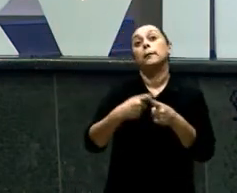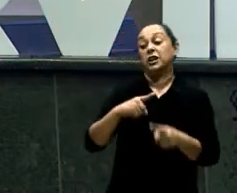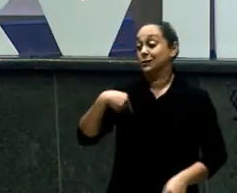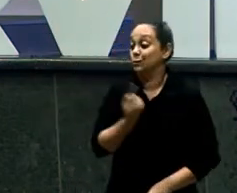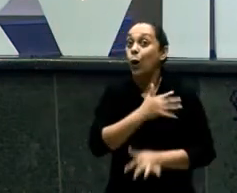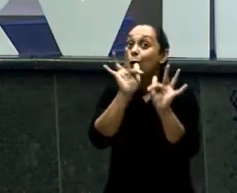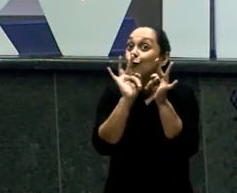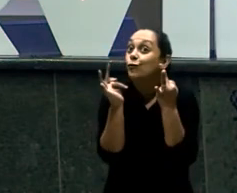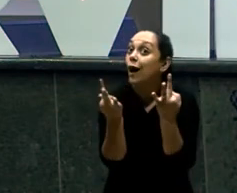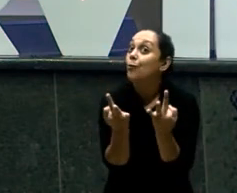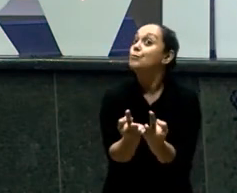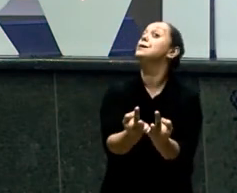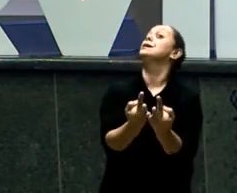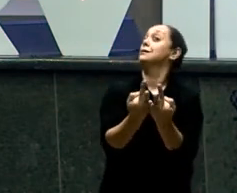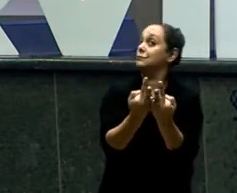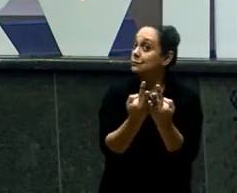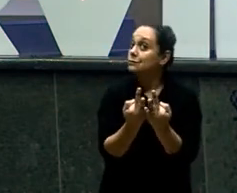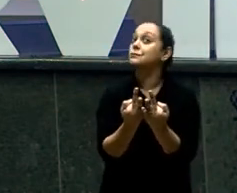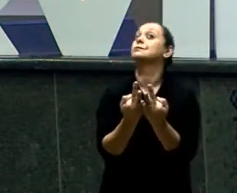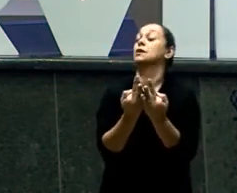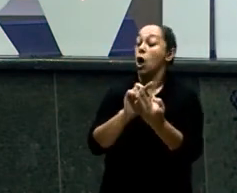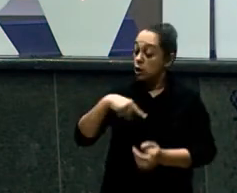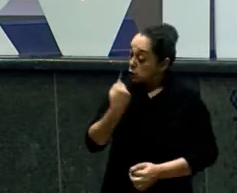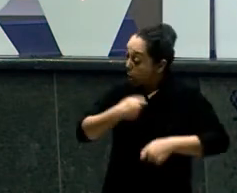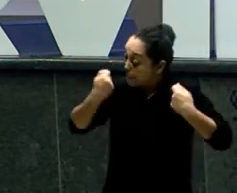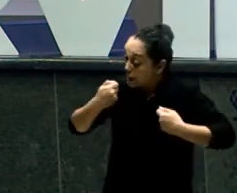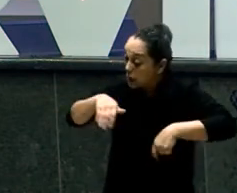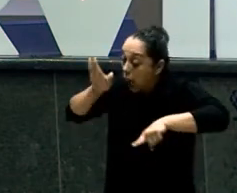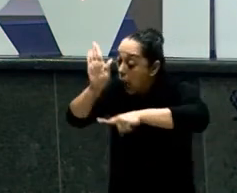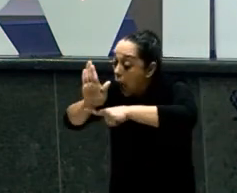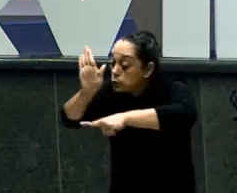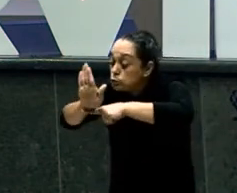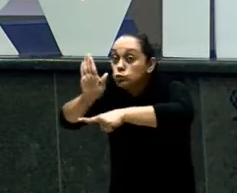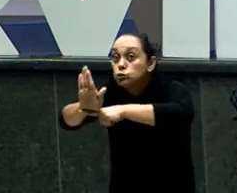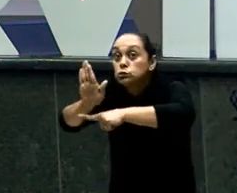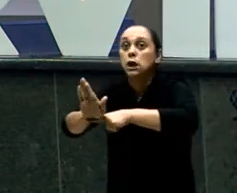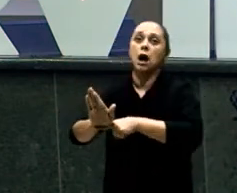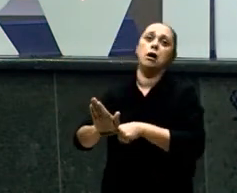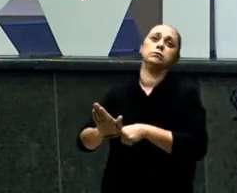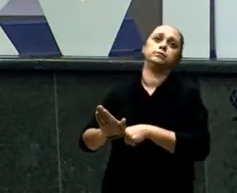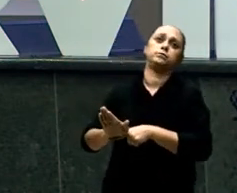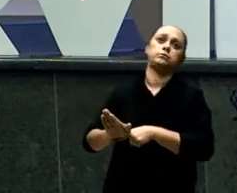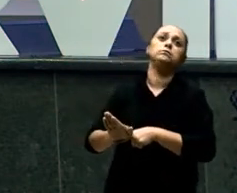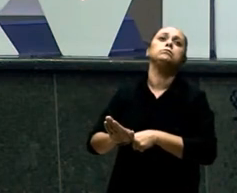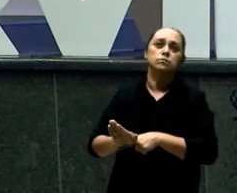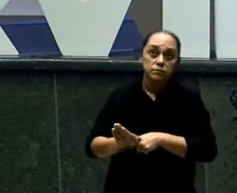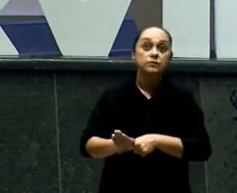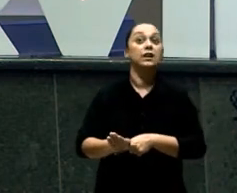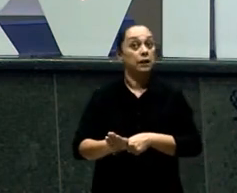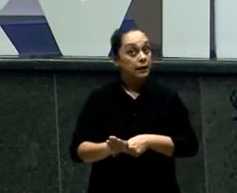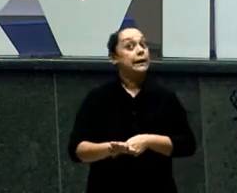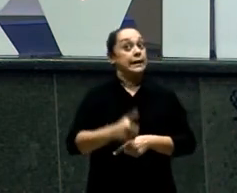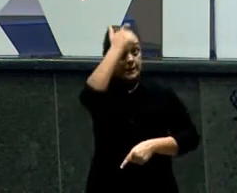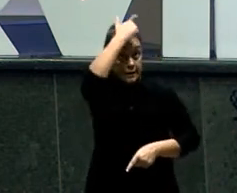Caiu Eu vou ajudar a levantar Eu vou ajudar Eu não abro mão Do meu irmão Eu não abro mão Da minha irmã Isso é a igreja A